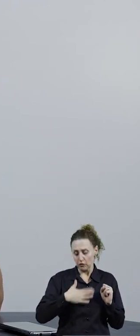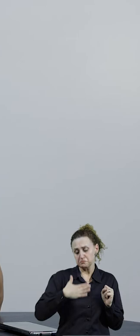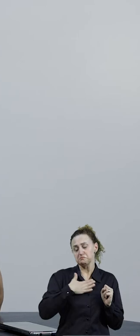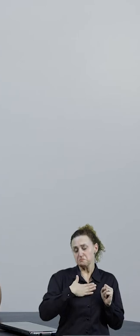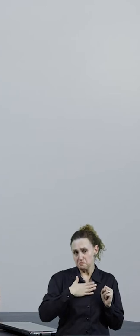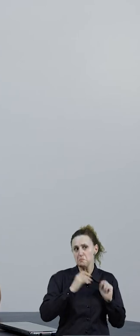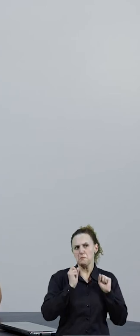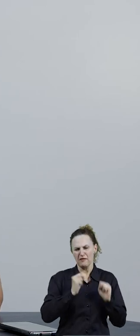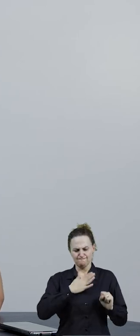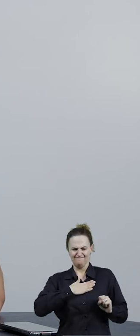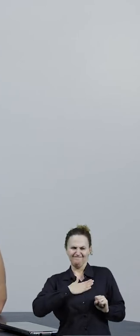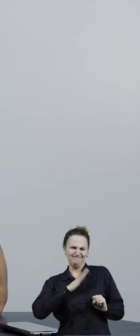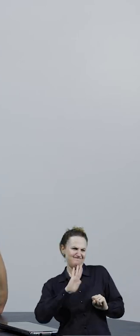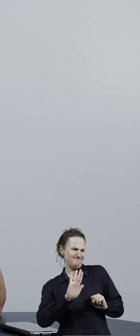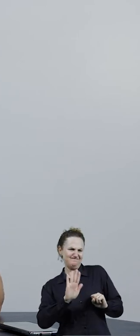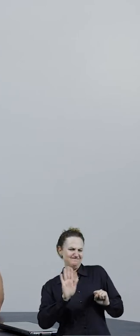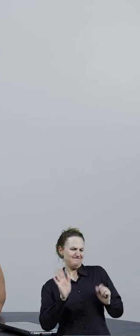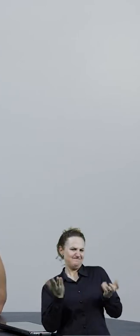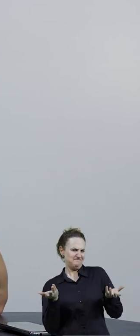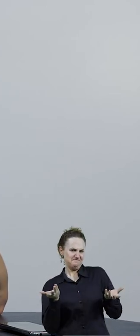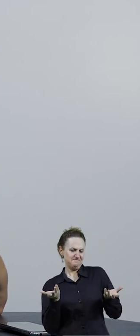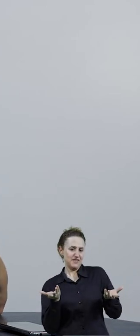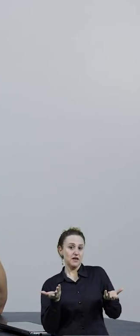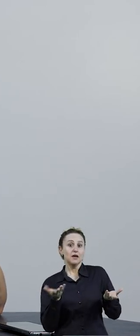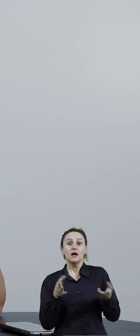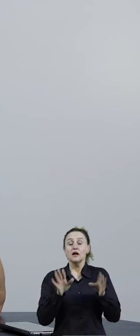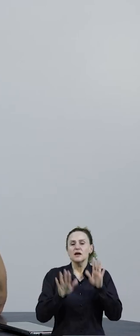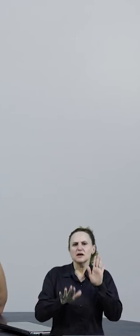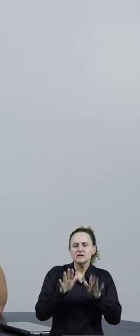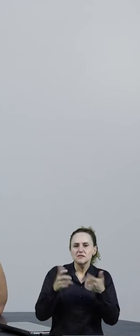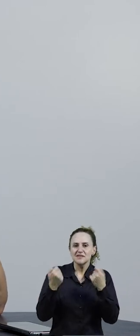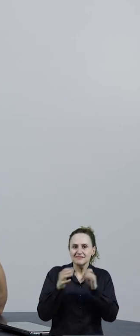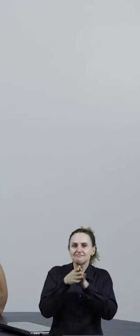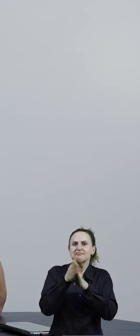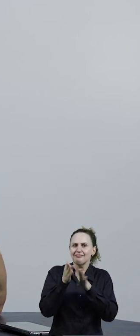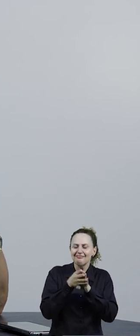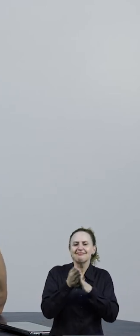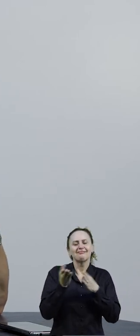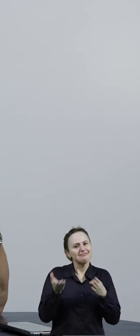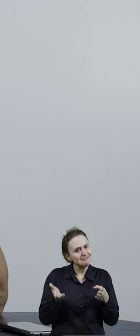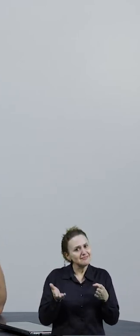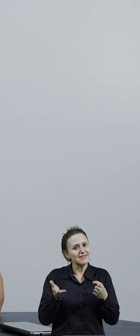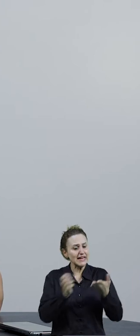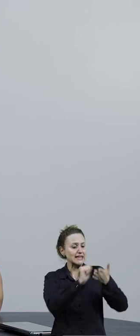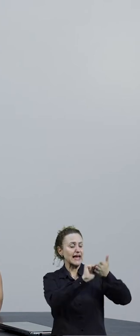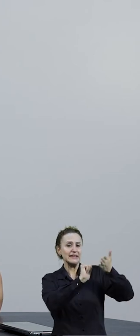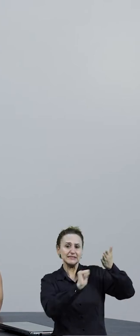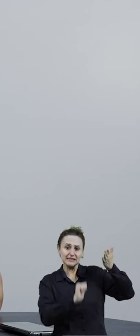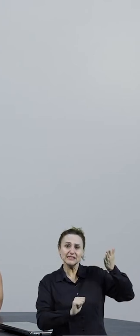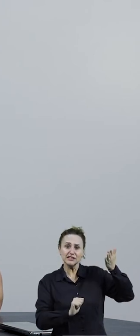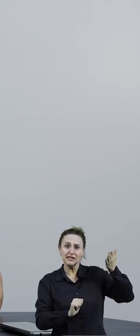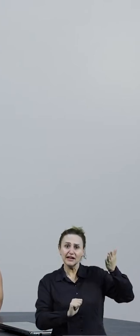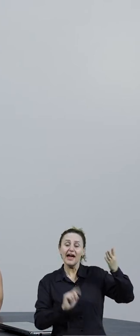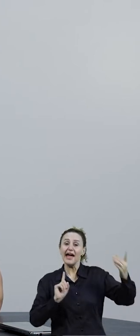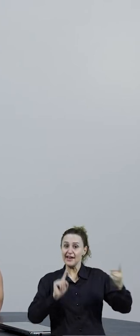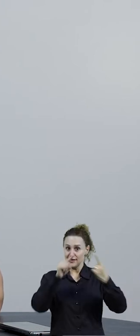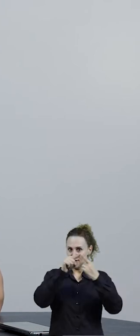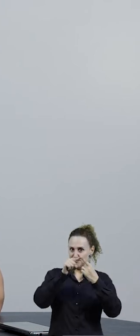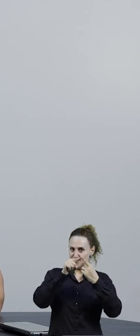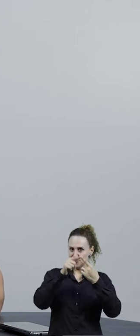gostou, porque gostou. Olha, e às vezes dá dica, dá dica de escrita, né, porque essa é a proposta da